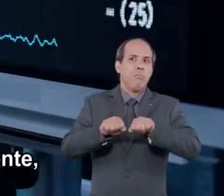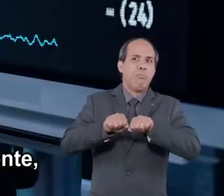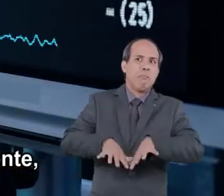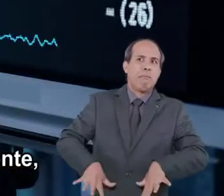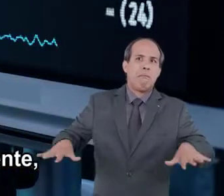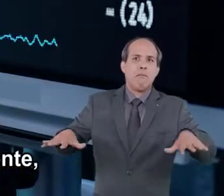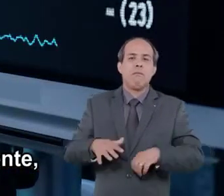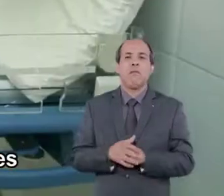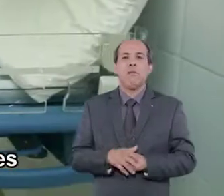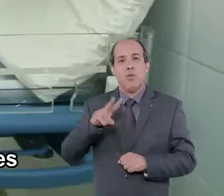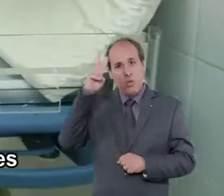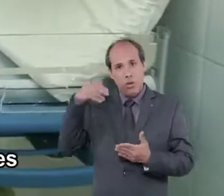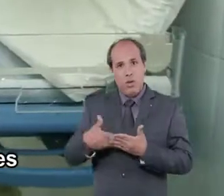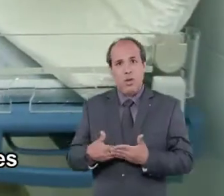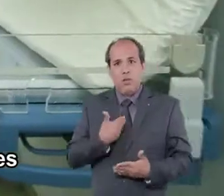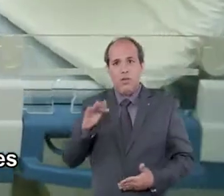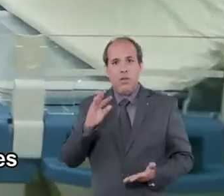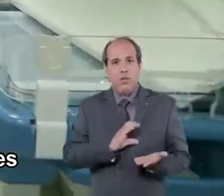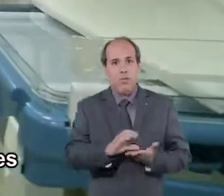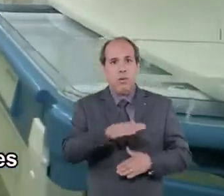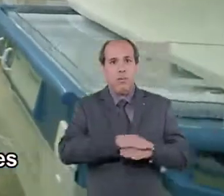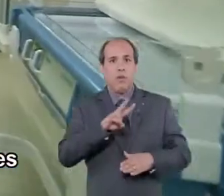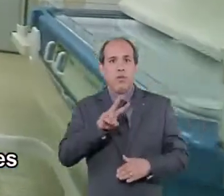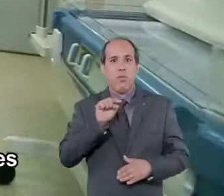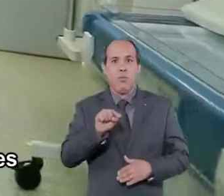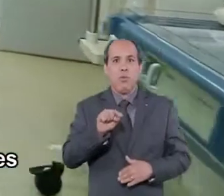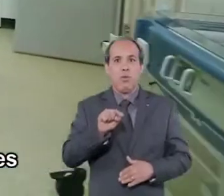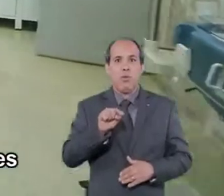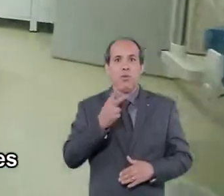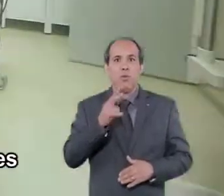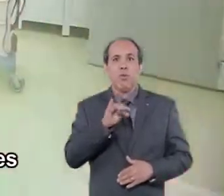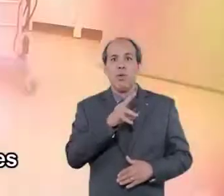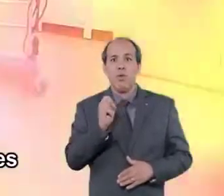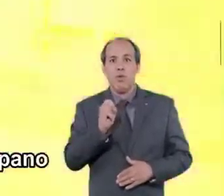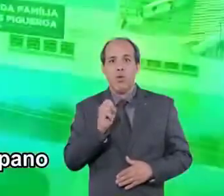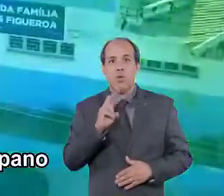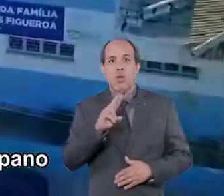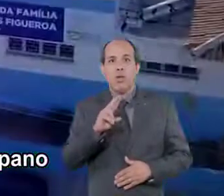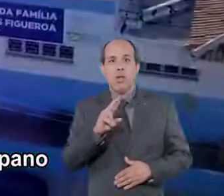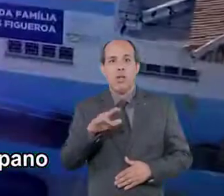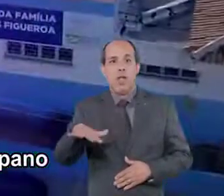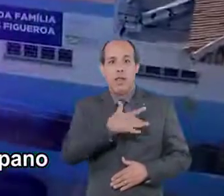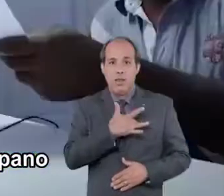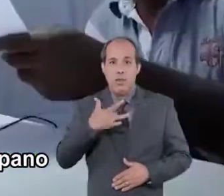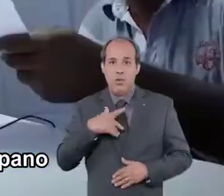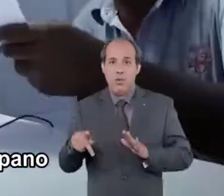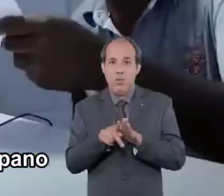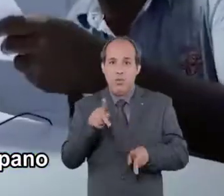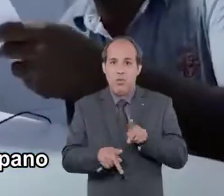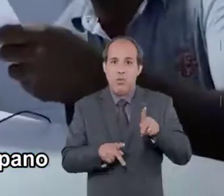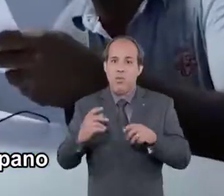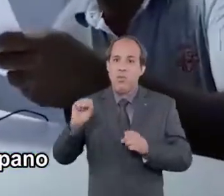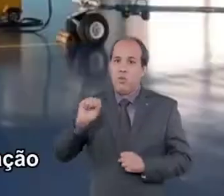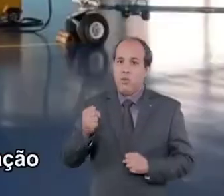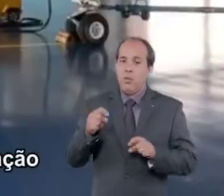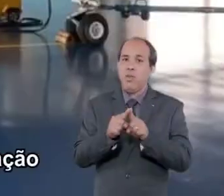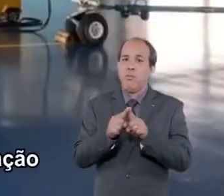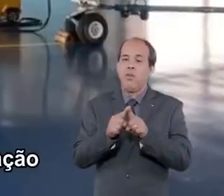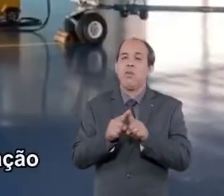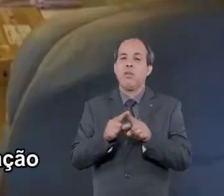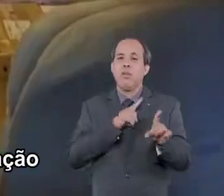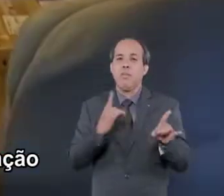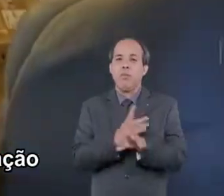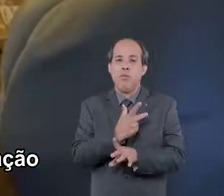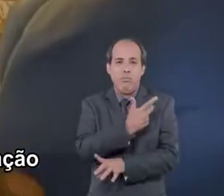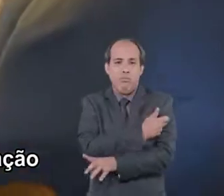pandemia da história recente, o governo federal enviou mais de 2,2 bilhões para investir na saúde do povo sergipano e